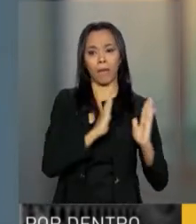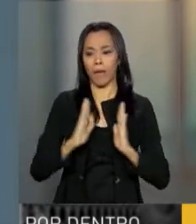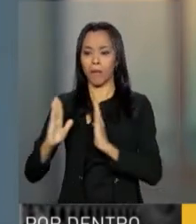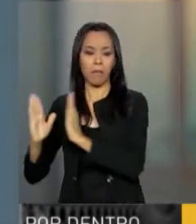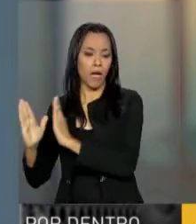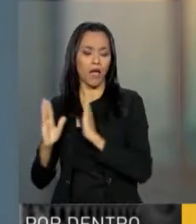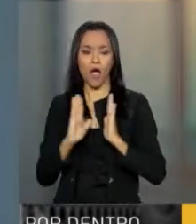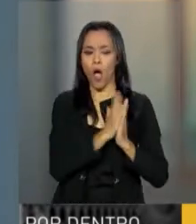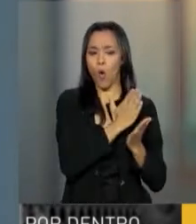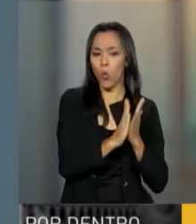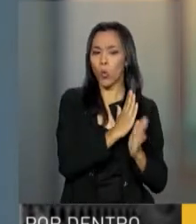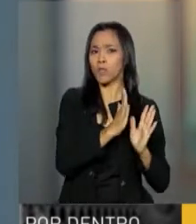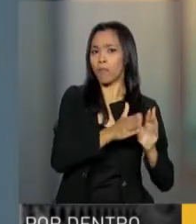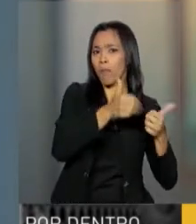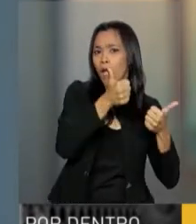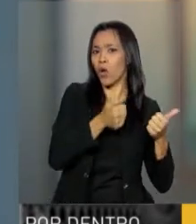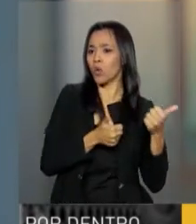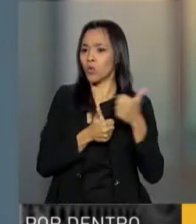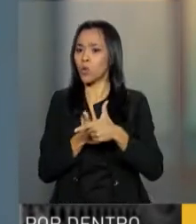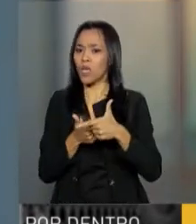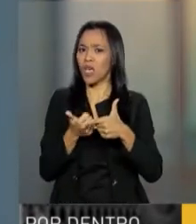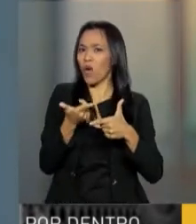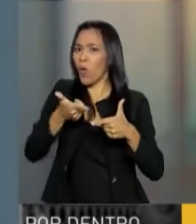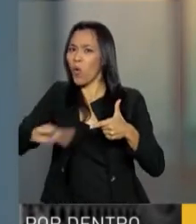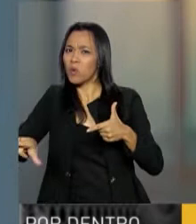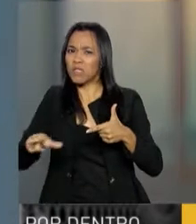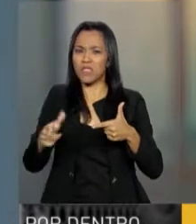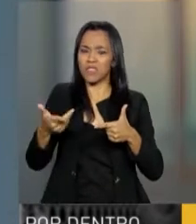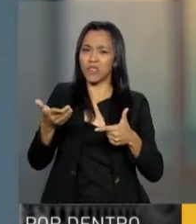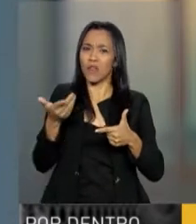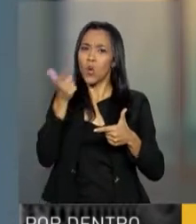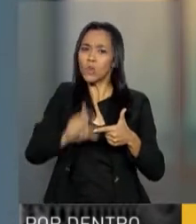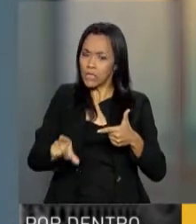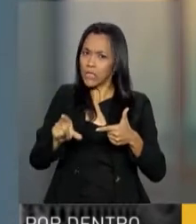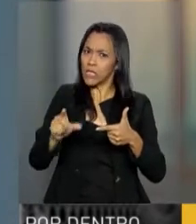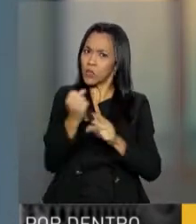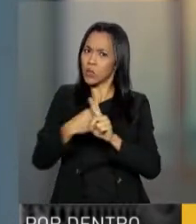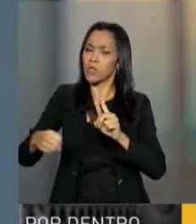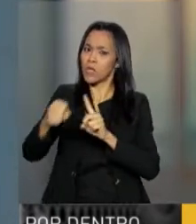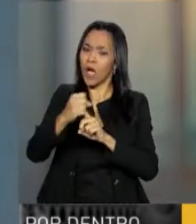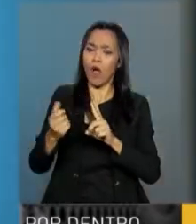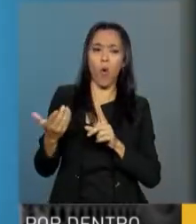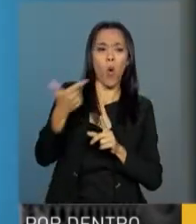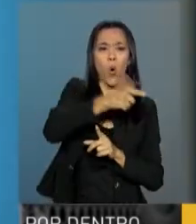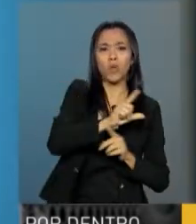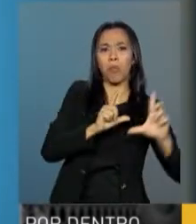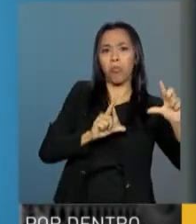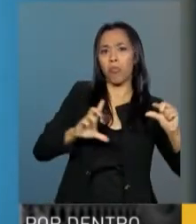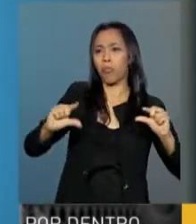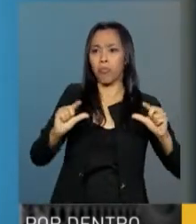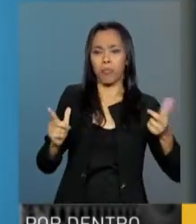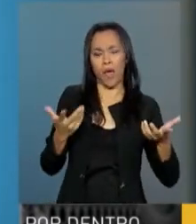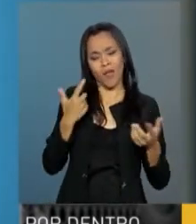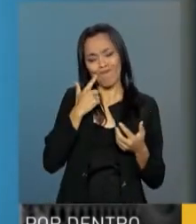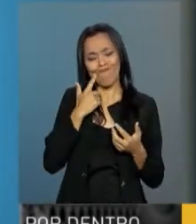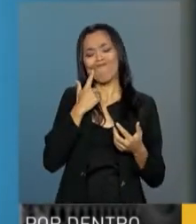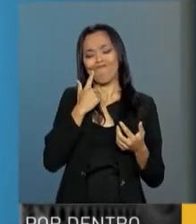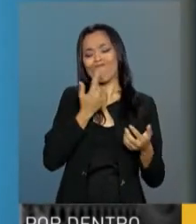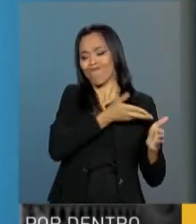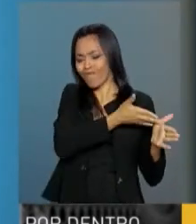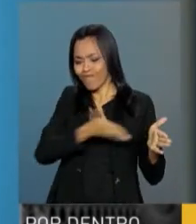tinham desempenho melhor do que outras, algumas tinham alcance social maior do que outras. Então nós fizemos algumas